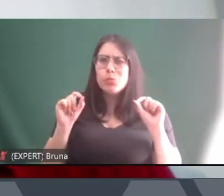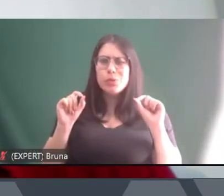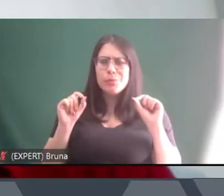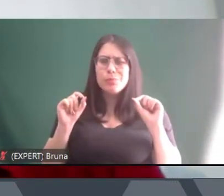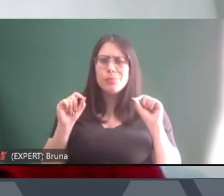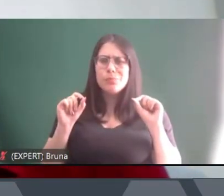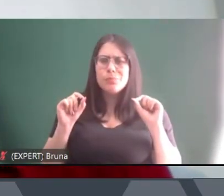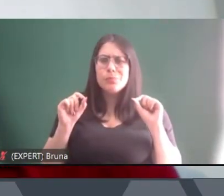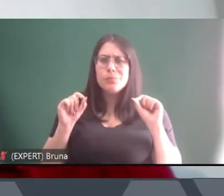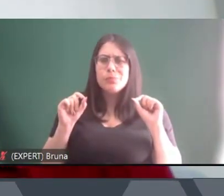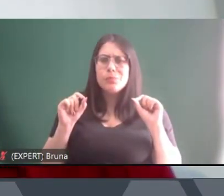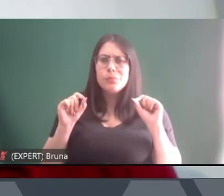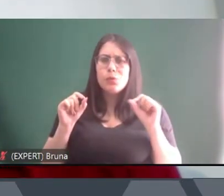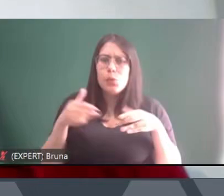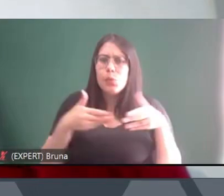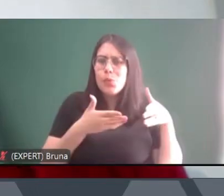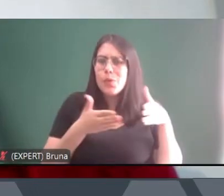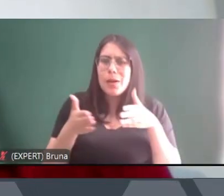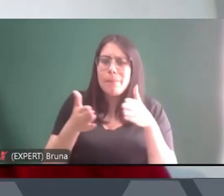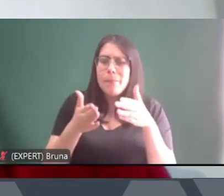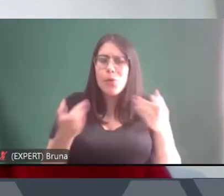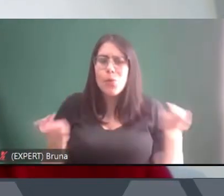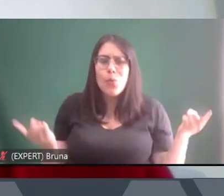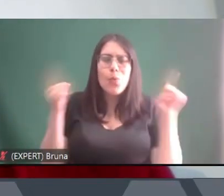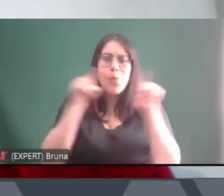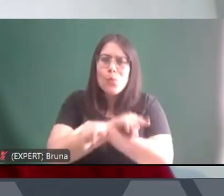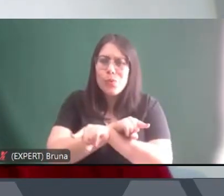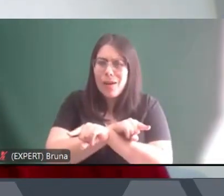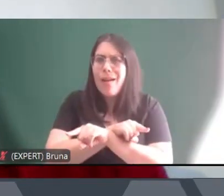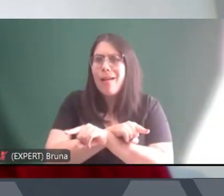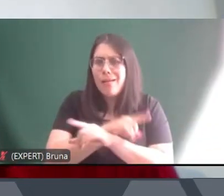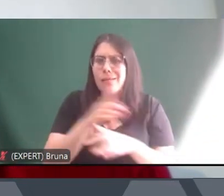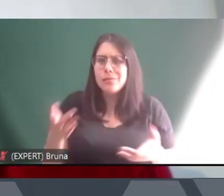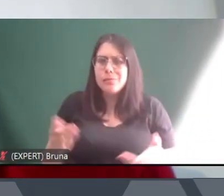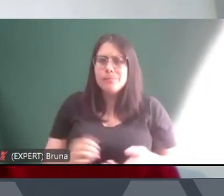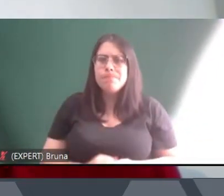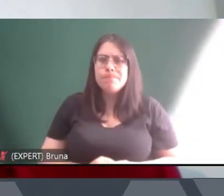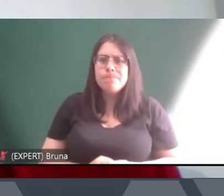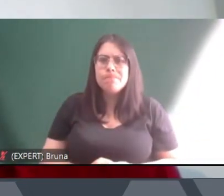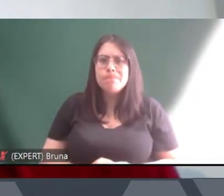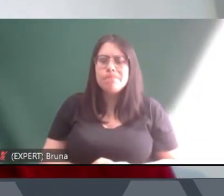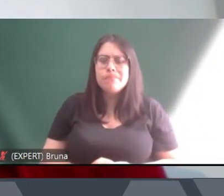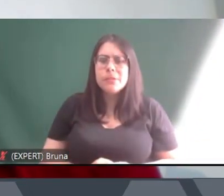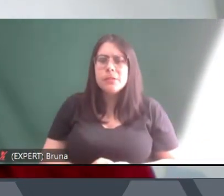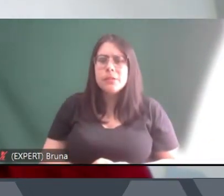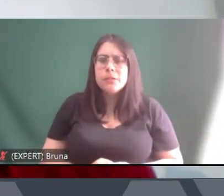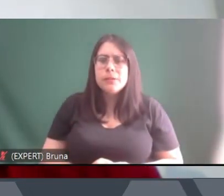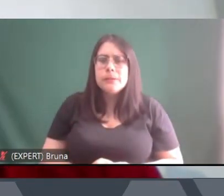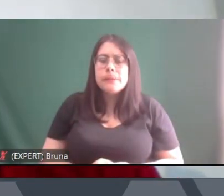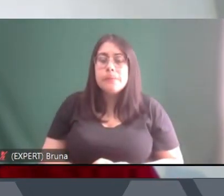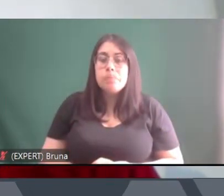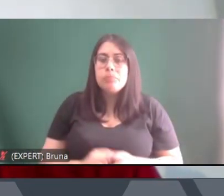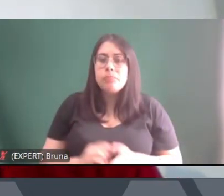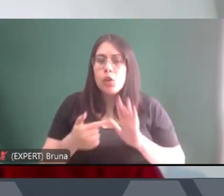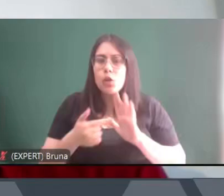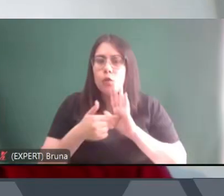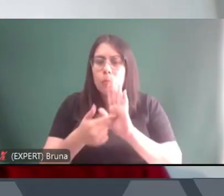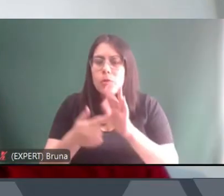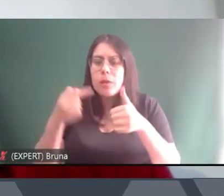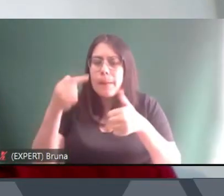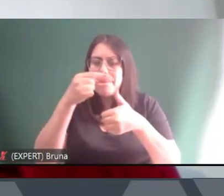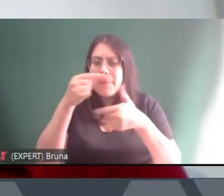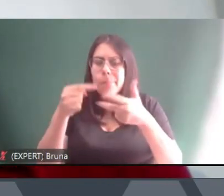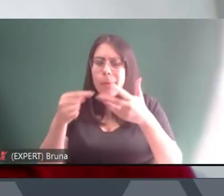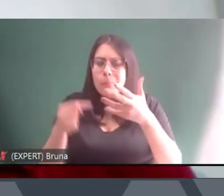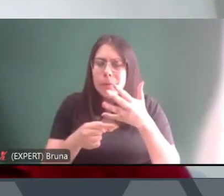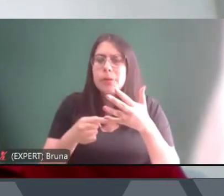caminho no sentido contrário, né? Então, é um pouco essas questões que eu vou colocar aqui, né? Um pouco